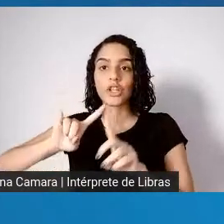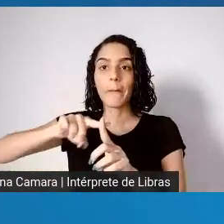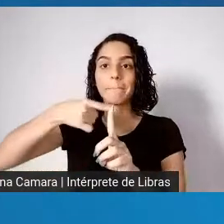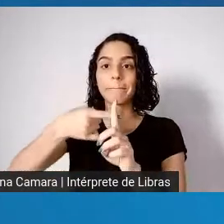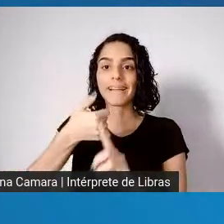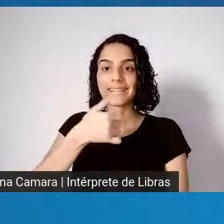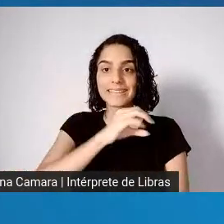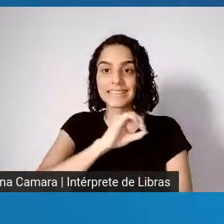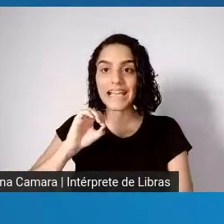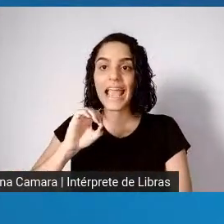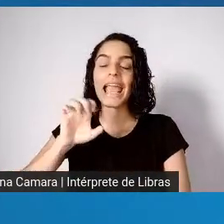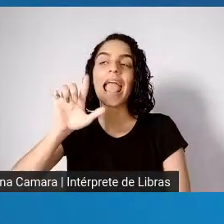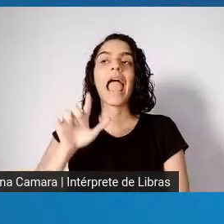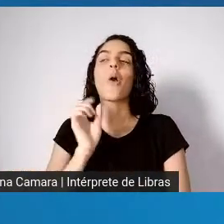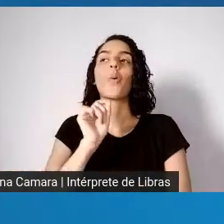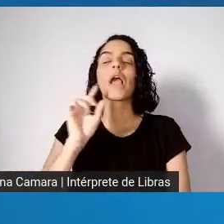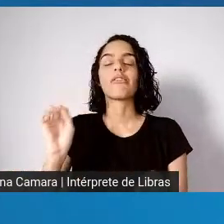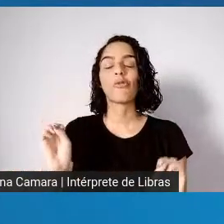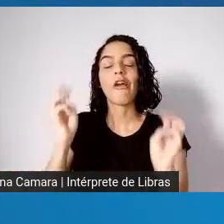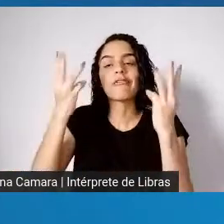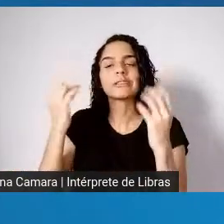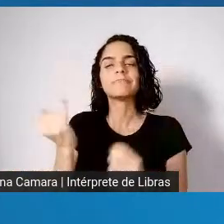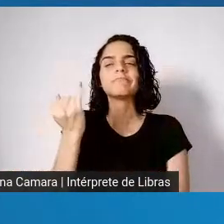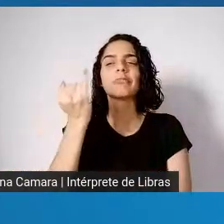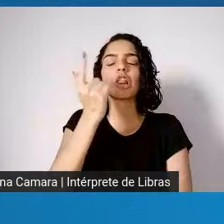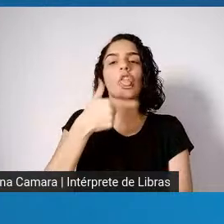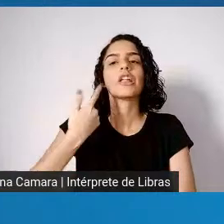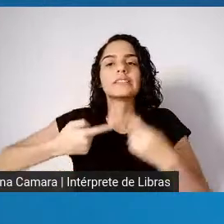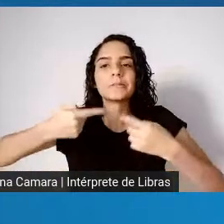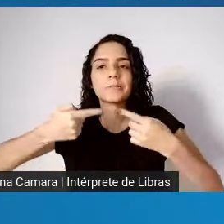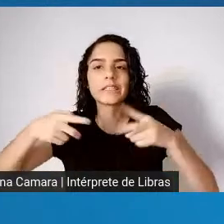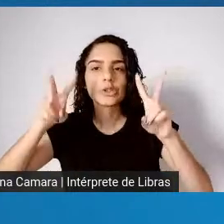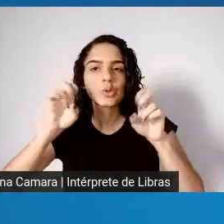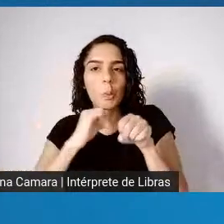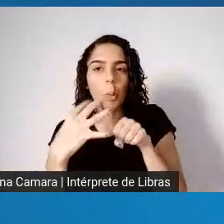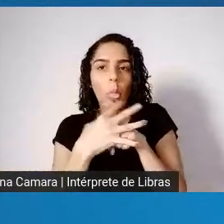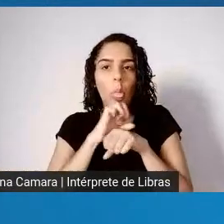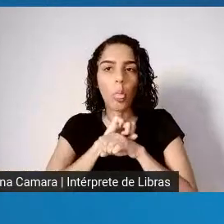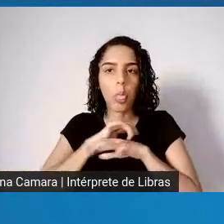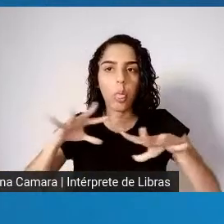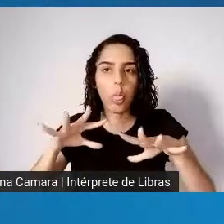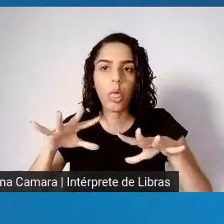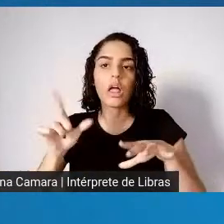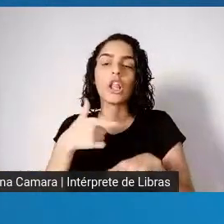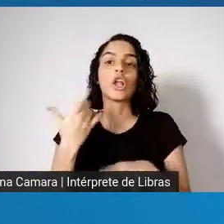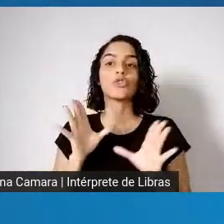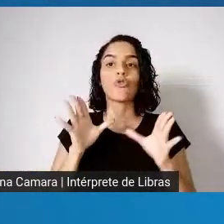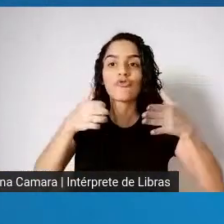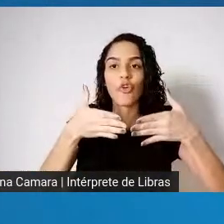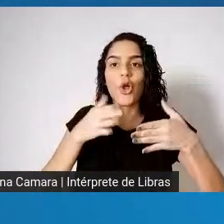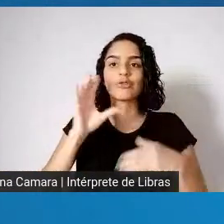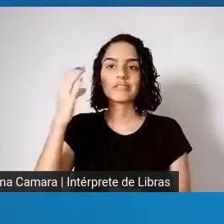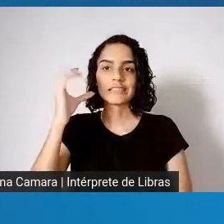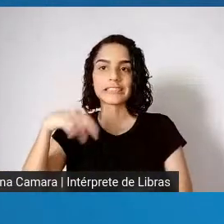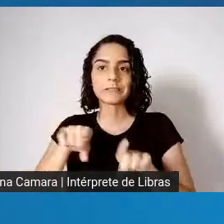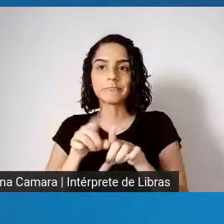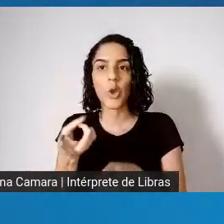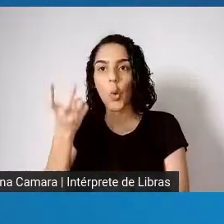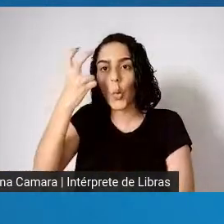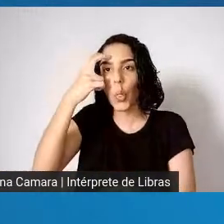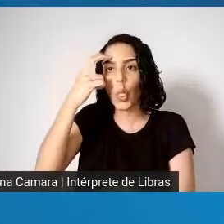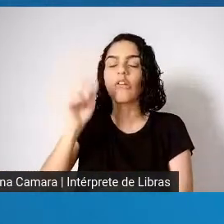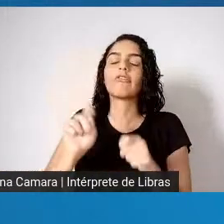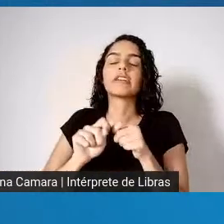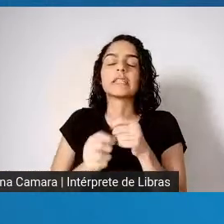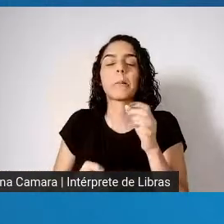porque exatamente é um evento que vai debater a pandemia, né, o Fórum de Ciências e Cultura tem realizado diversas atividades em